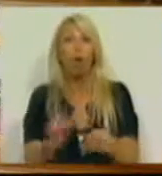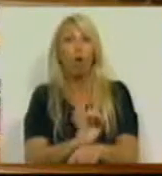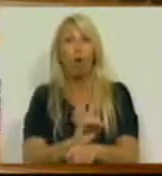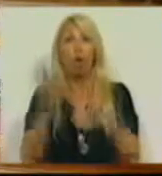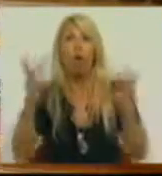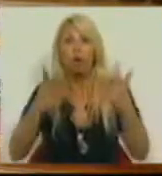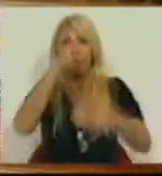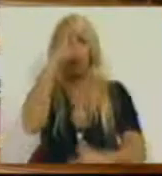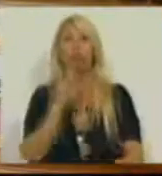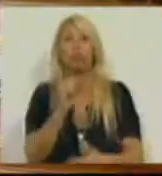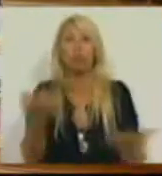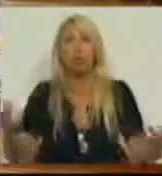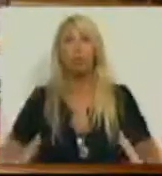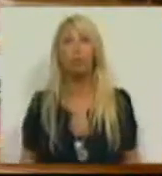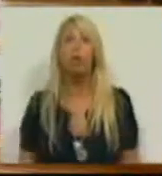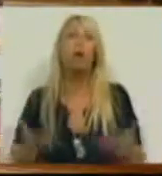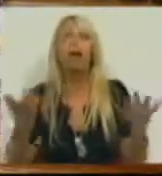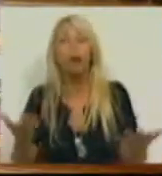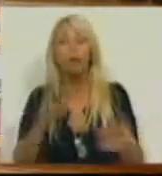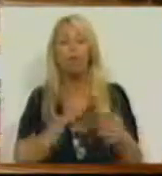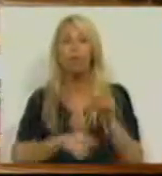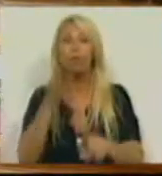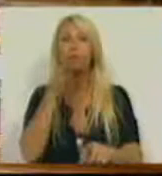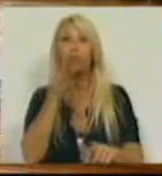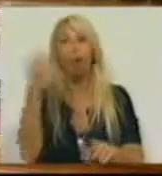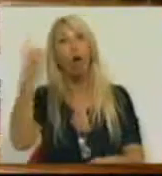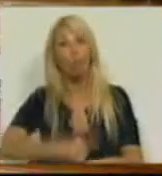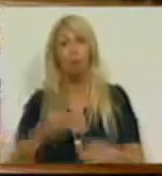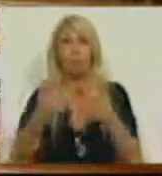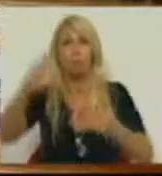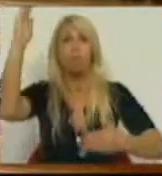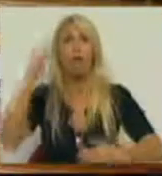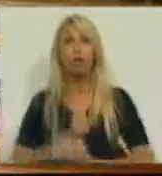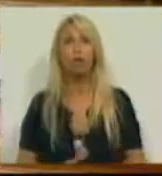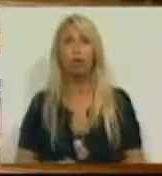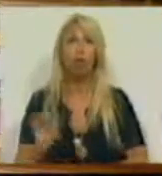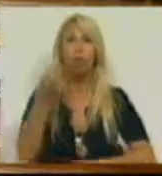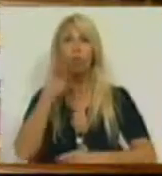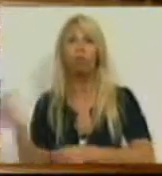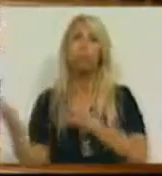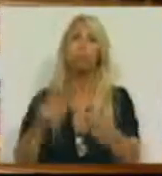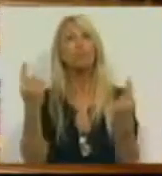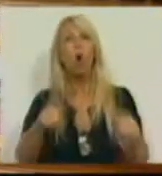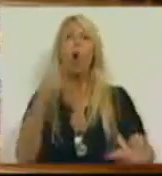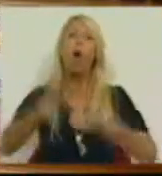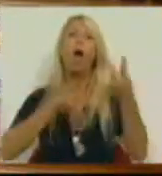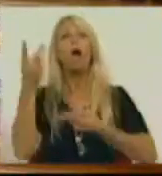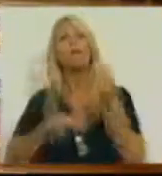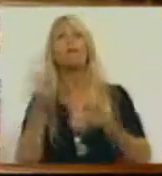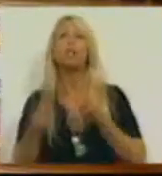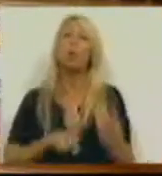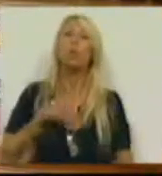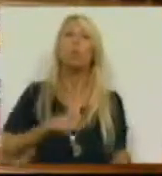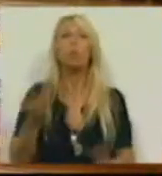orçamentos de Estado. E, portanto, os Srs. Deputados têm mais obrigação do que apresentar apenas diagnósticos e